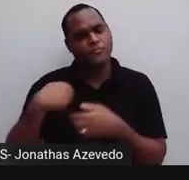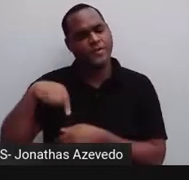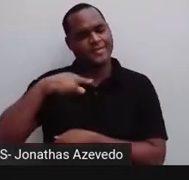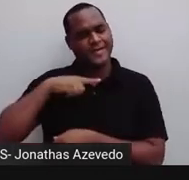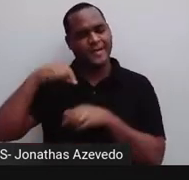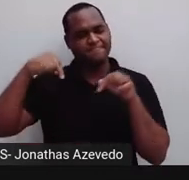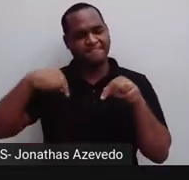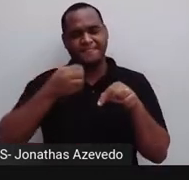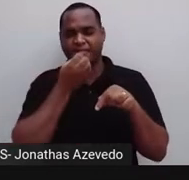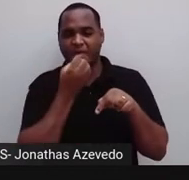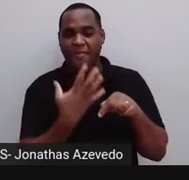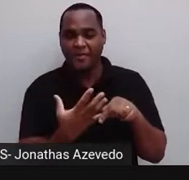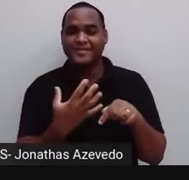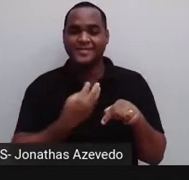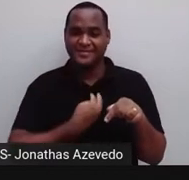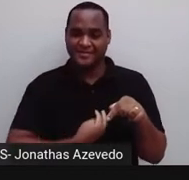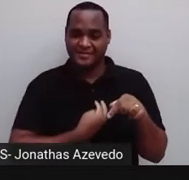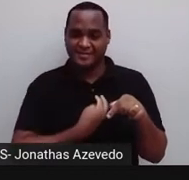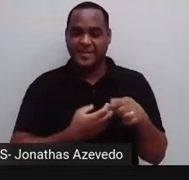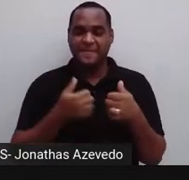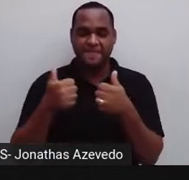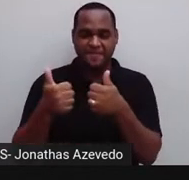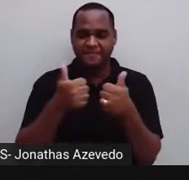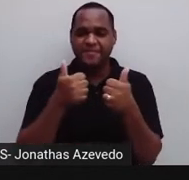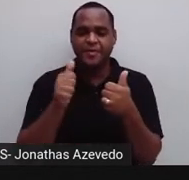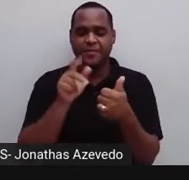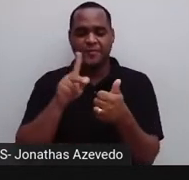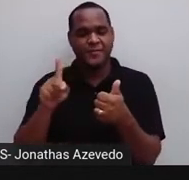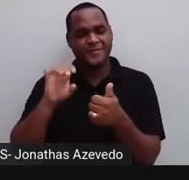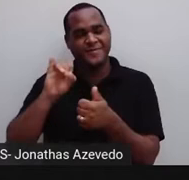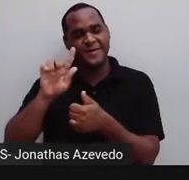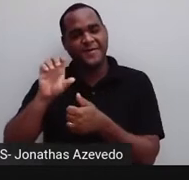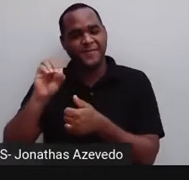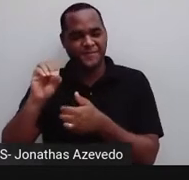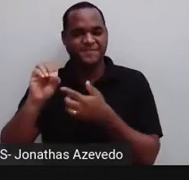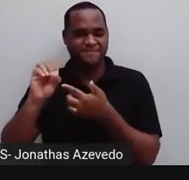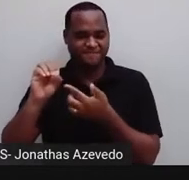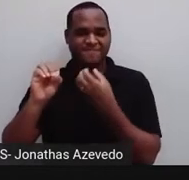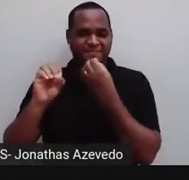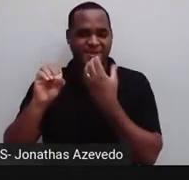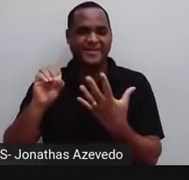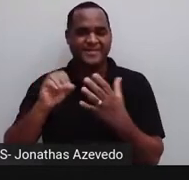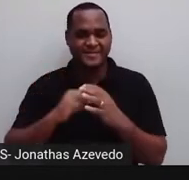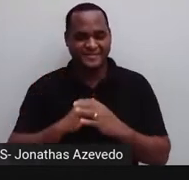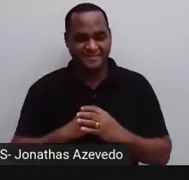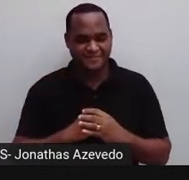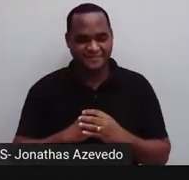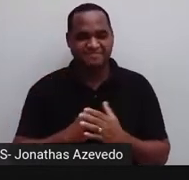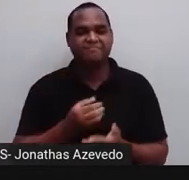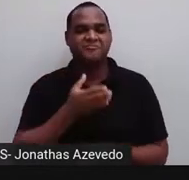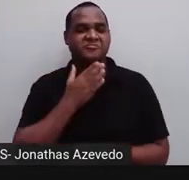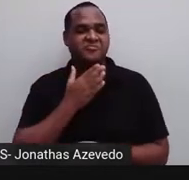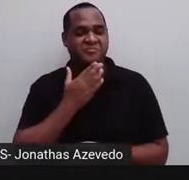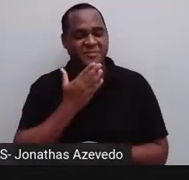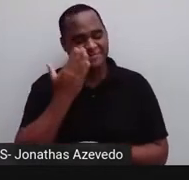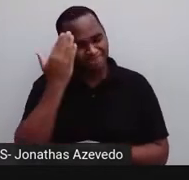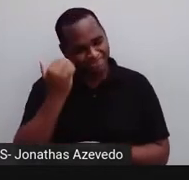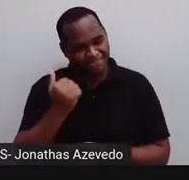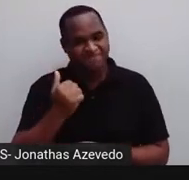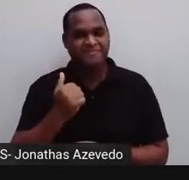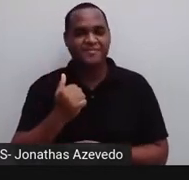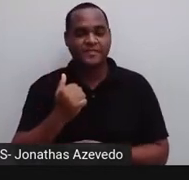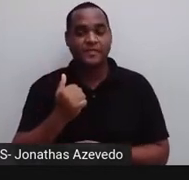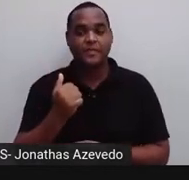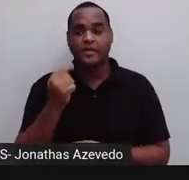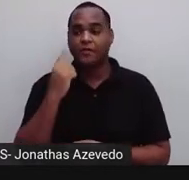aqui desse lado? Eu sou o professor Iago Ramos, bem possível que você já me conheça. Eu